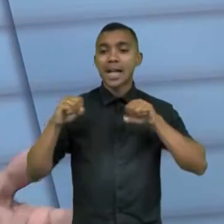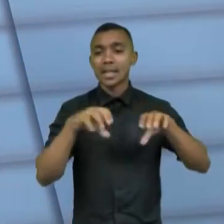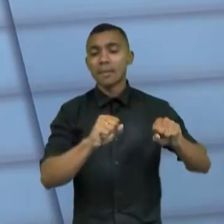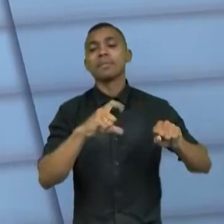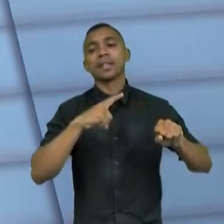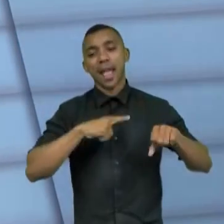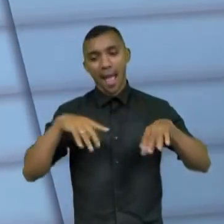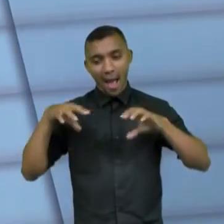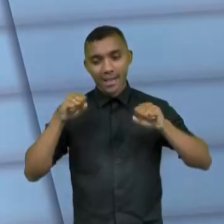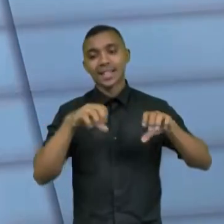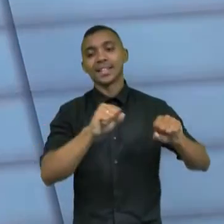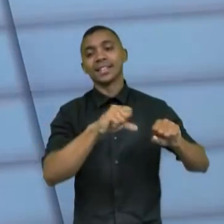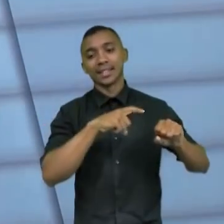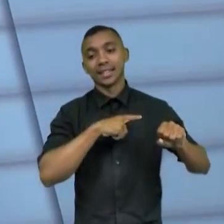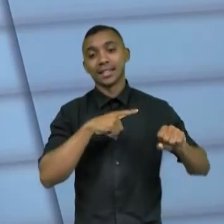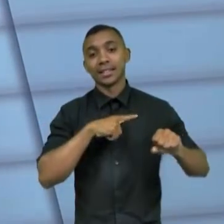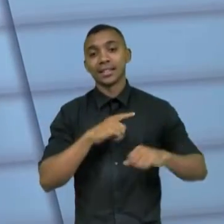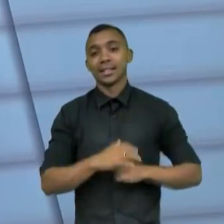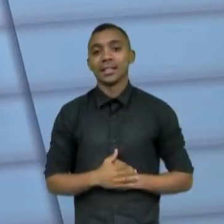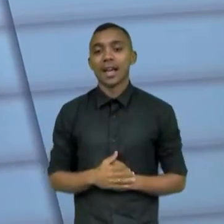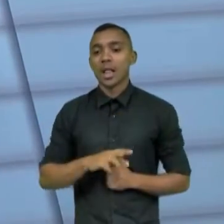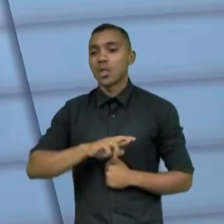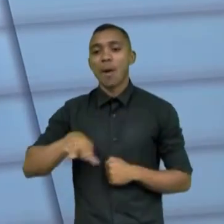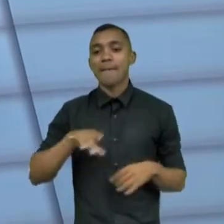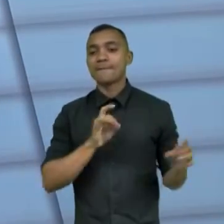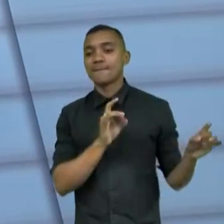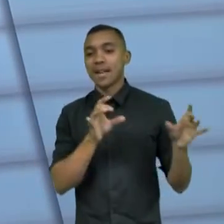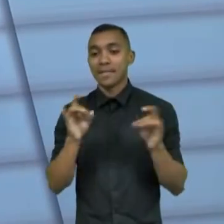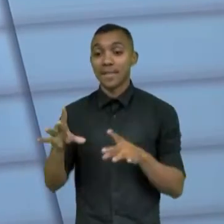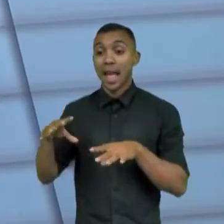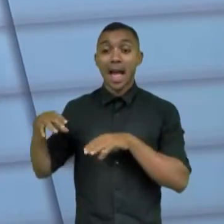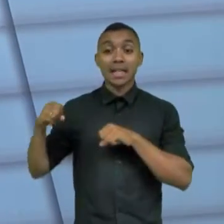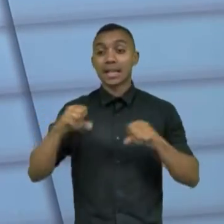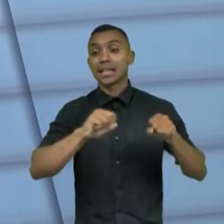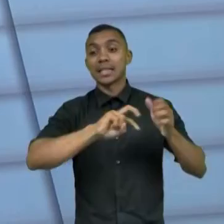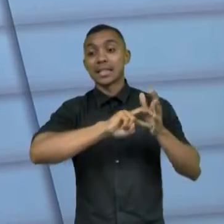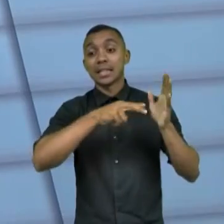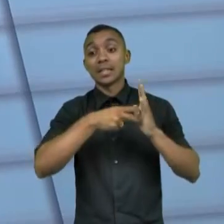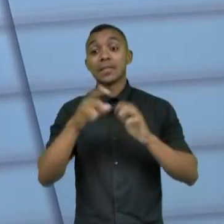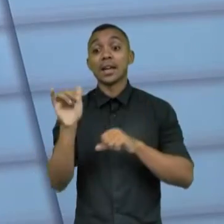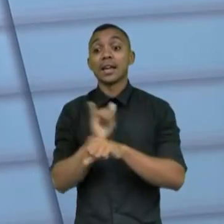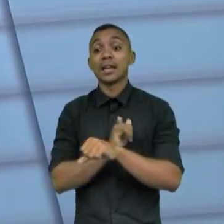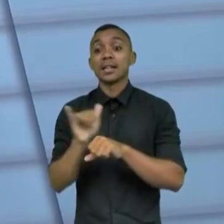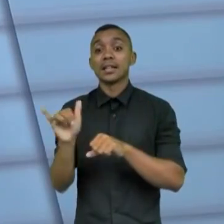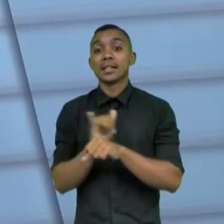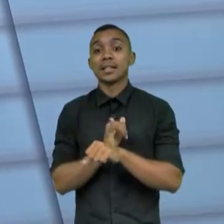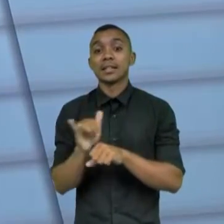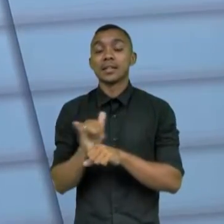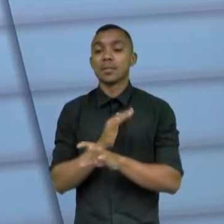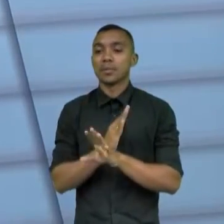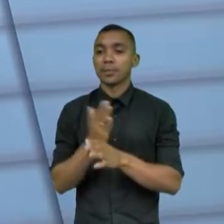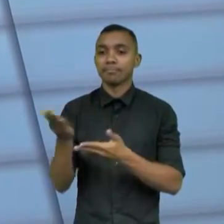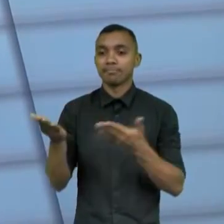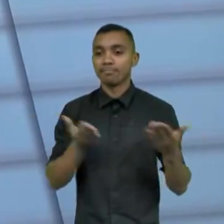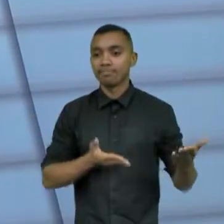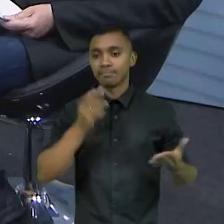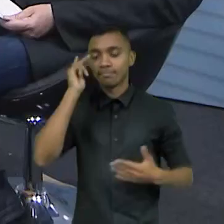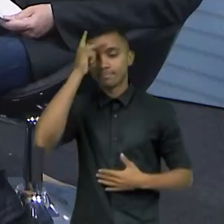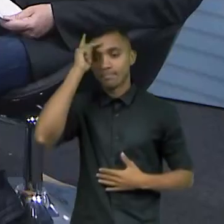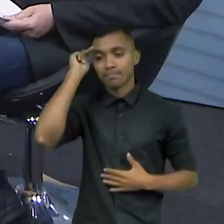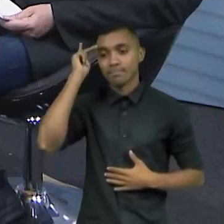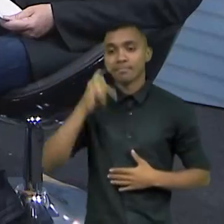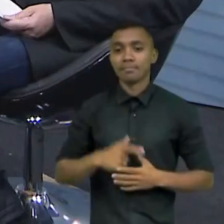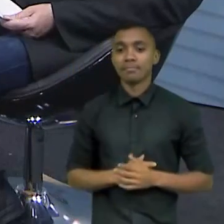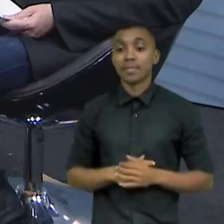tem açaí também. Tem açaí? É, mas a ideia não é vender o açaí. O açaí é uma ferramenta, né? É uma forma de atrair o cliente ali para dentro. Na